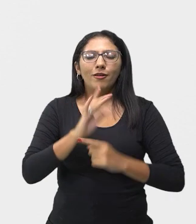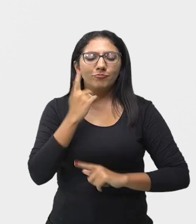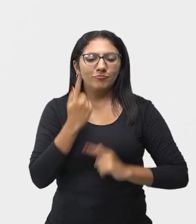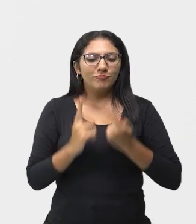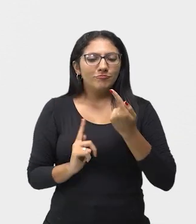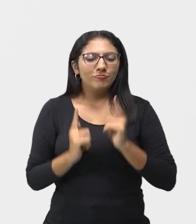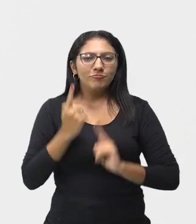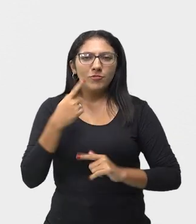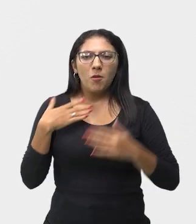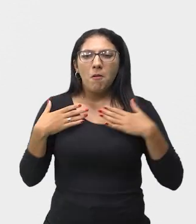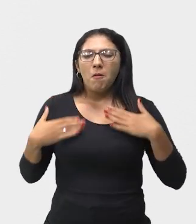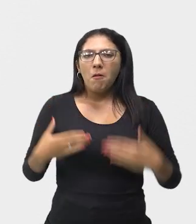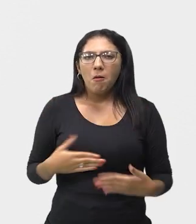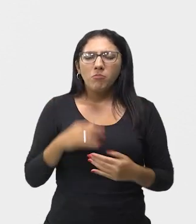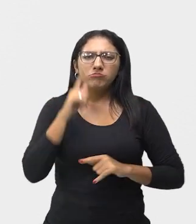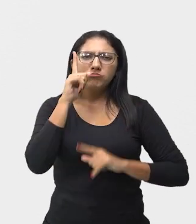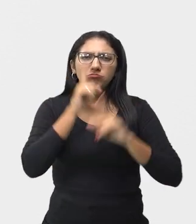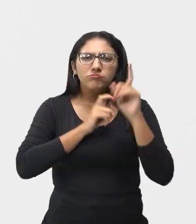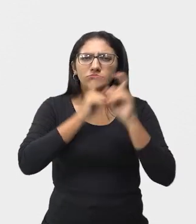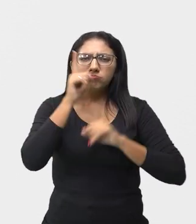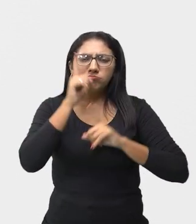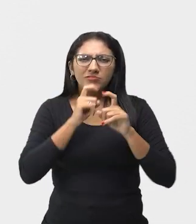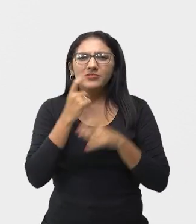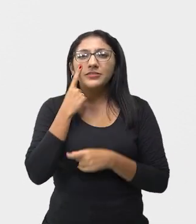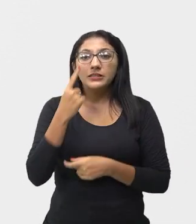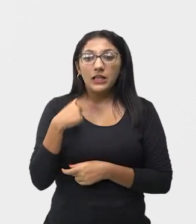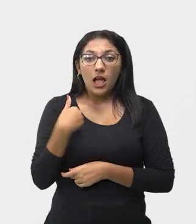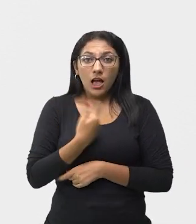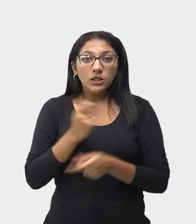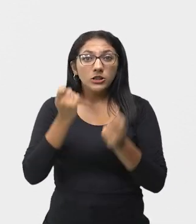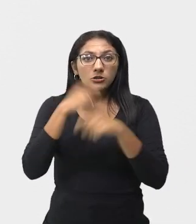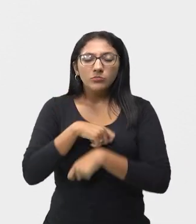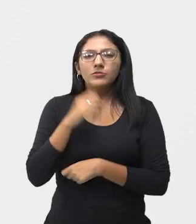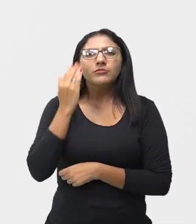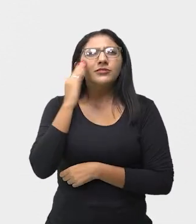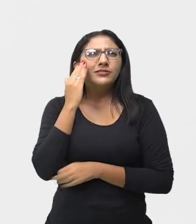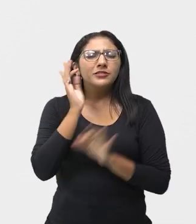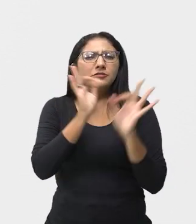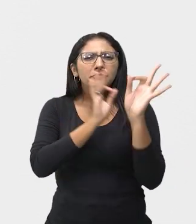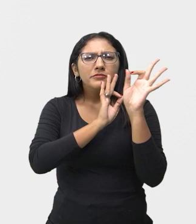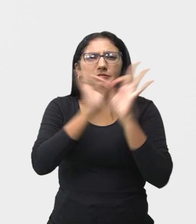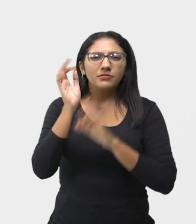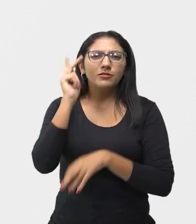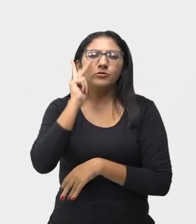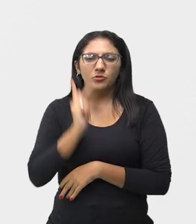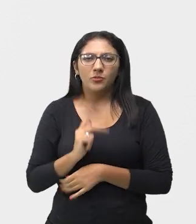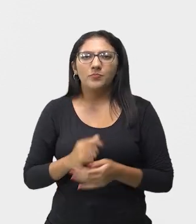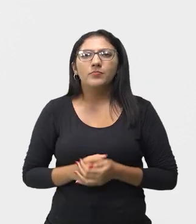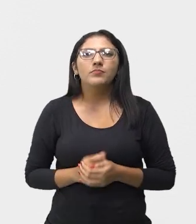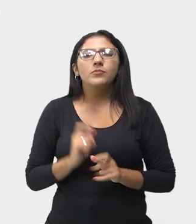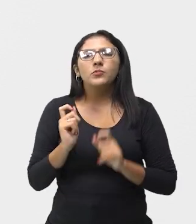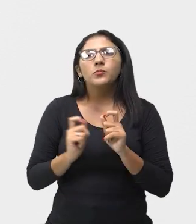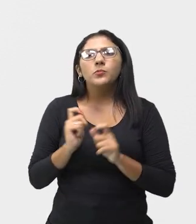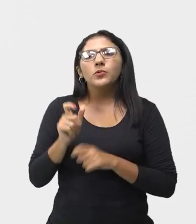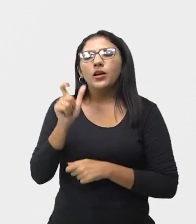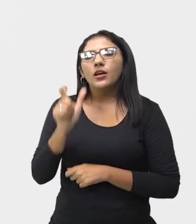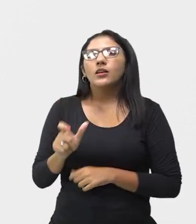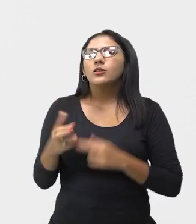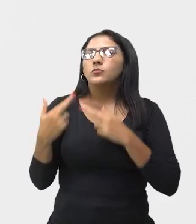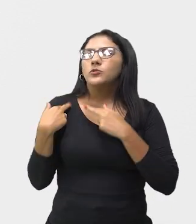corporais e gestos. Nós podíamos compreender toda a história. Então, quem foi Charlie Chaplin?